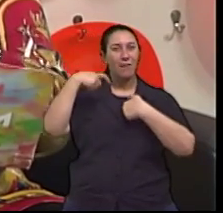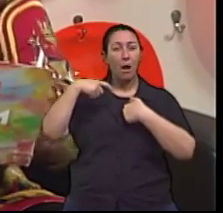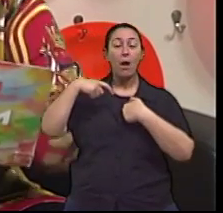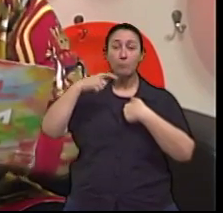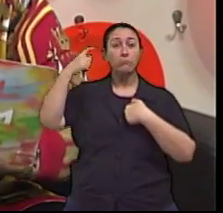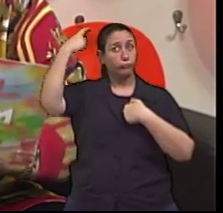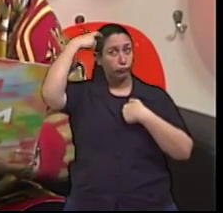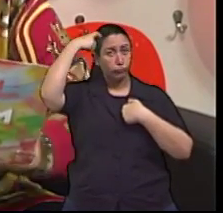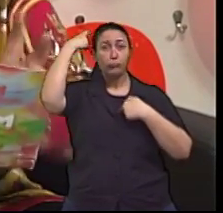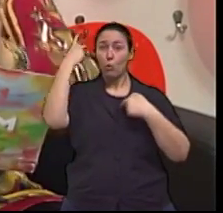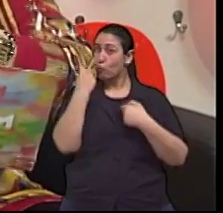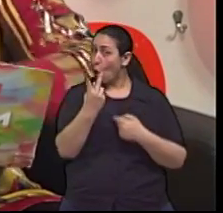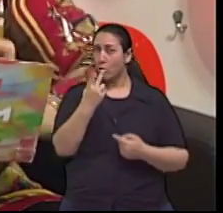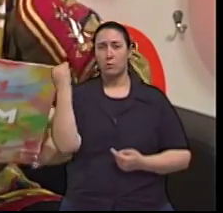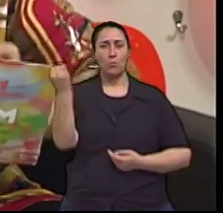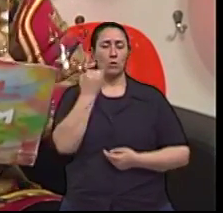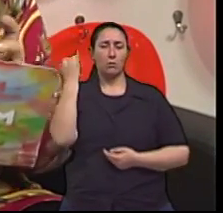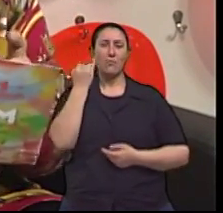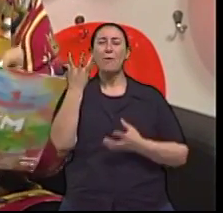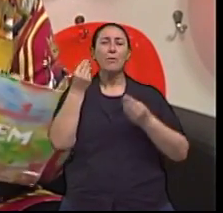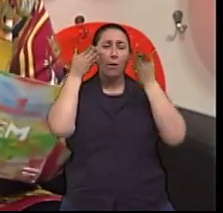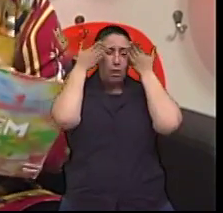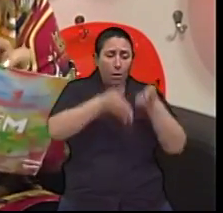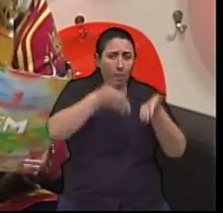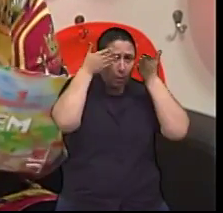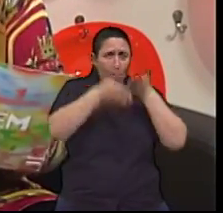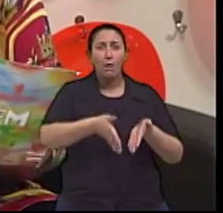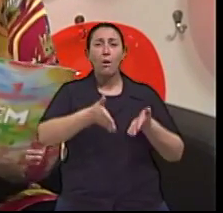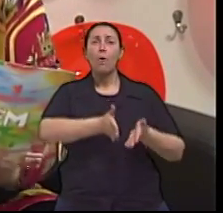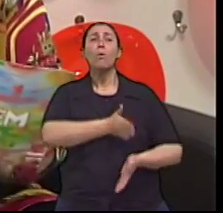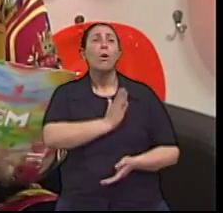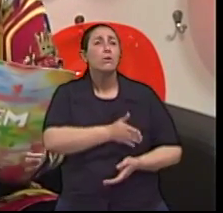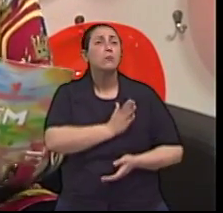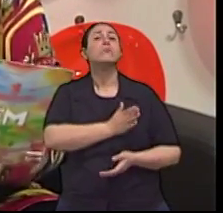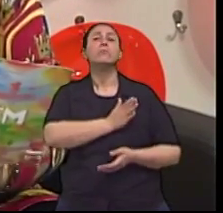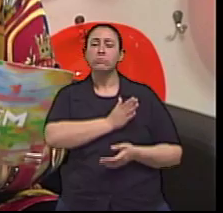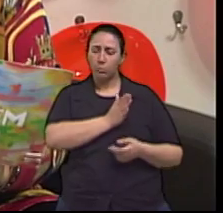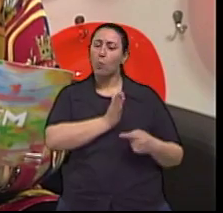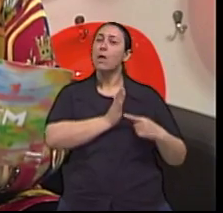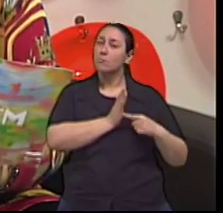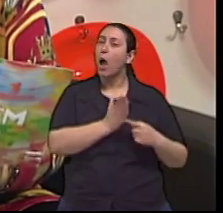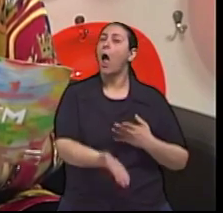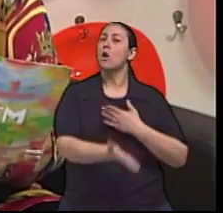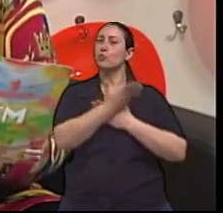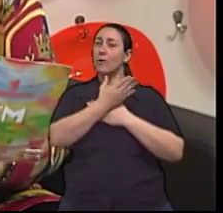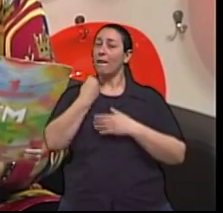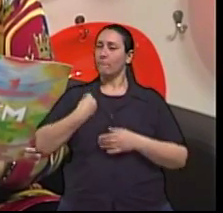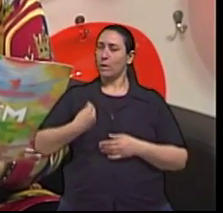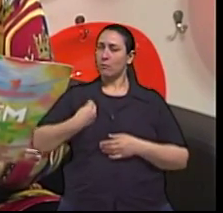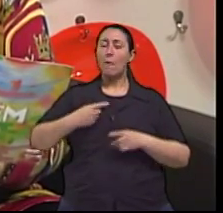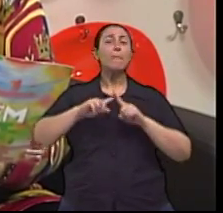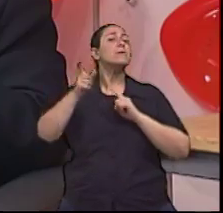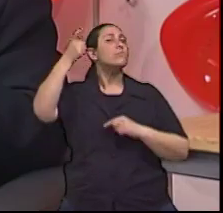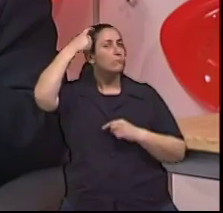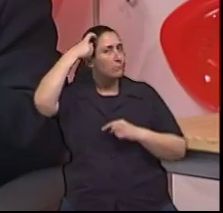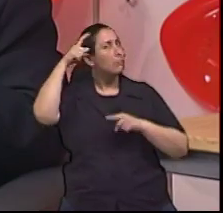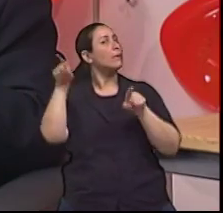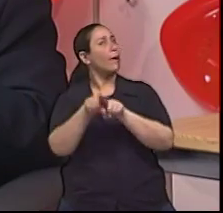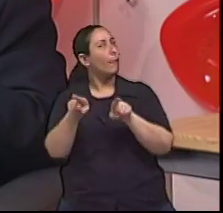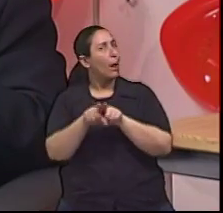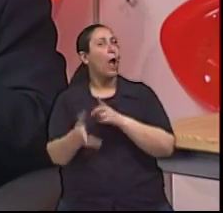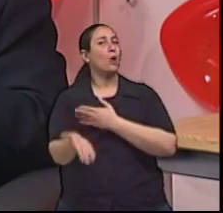mais importante que o coração. A gente sempre dá uma importância exagerada. O coração é que nos mantém vivos. Será que não é o cérebro, doutor?